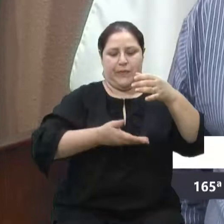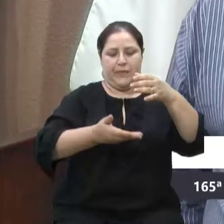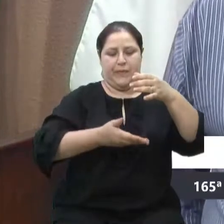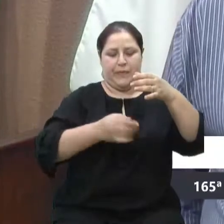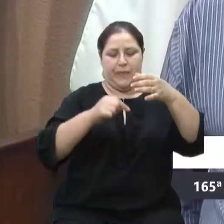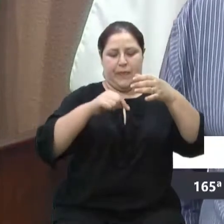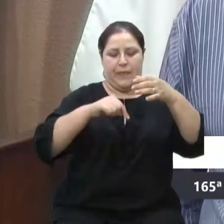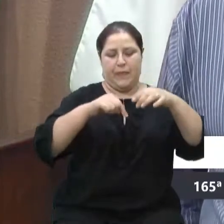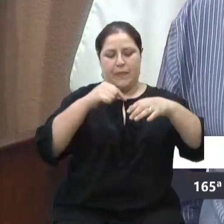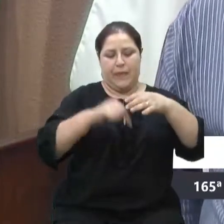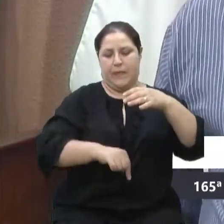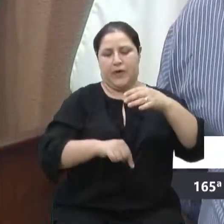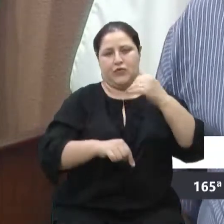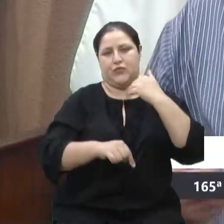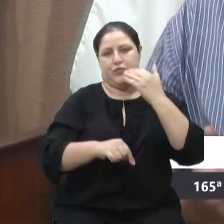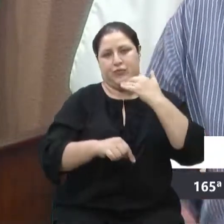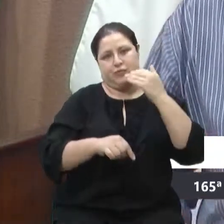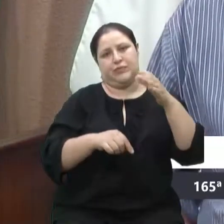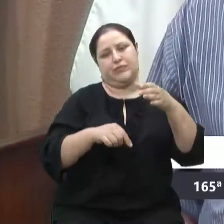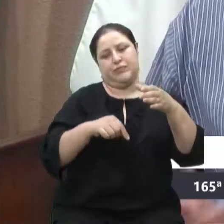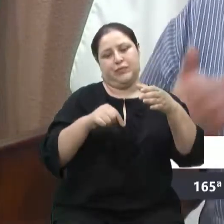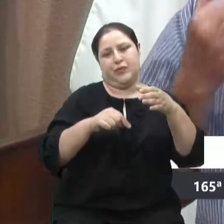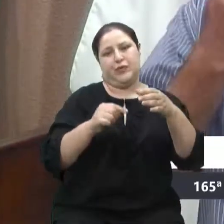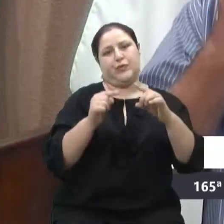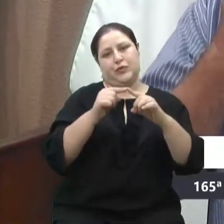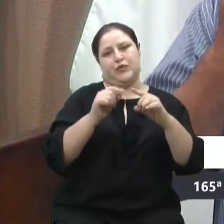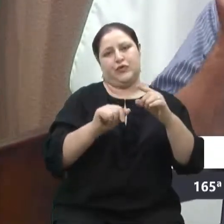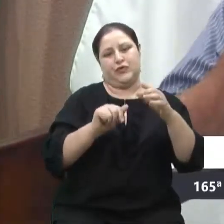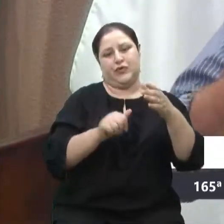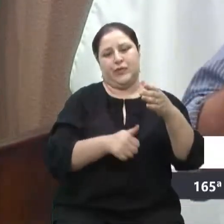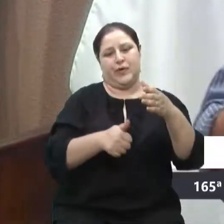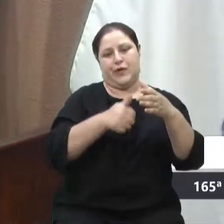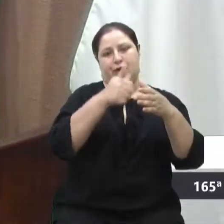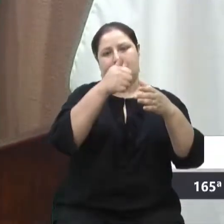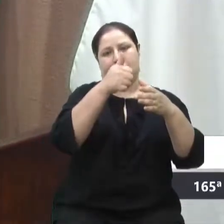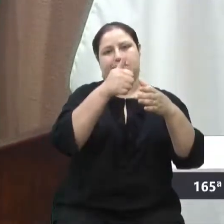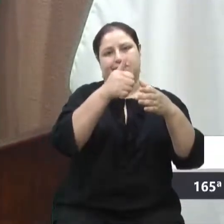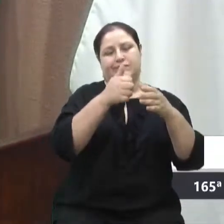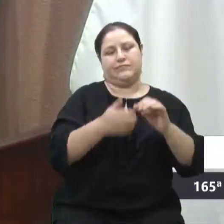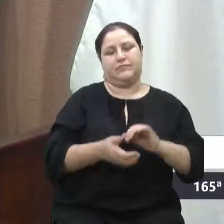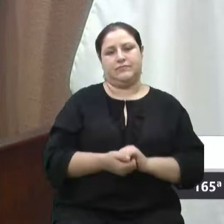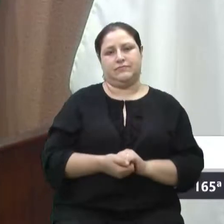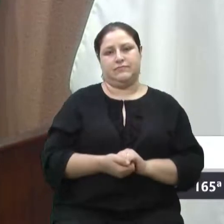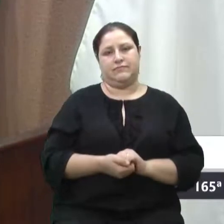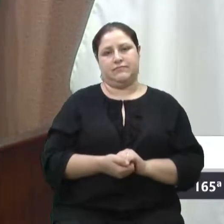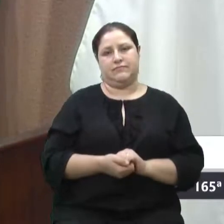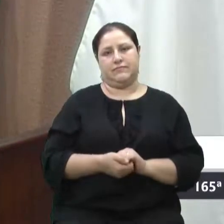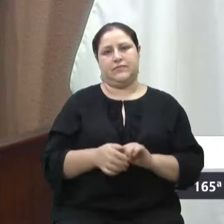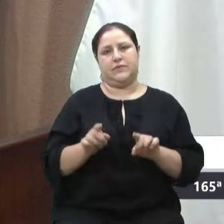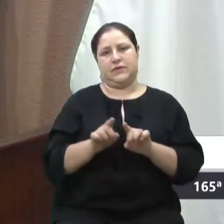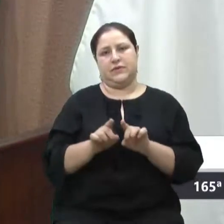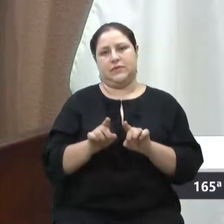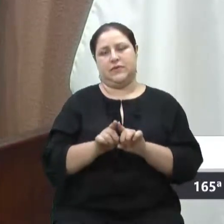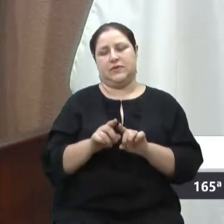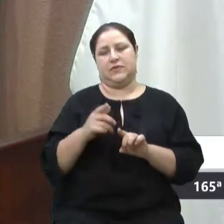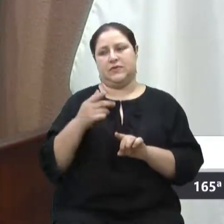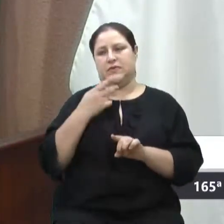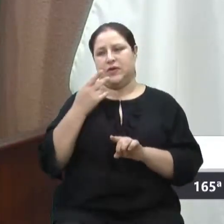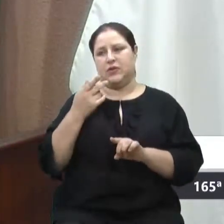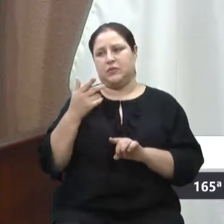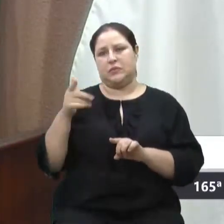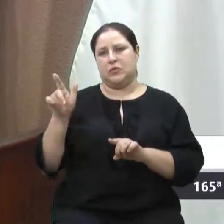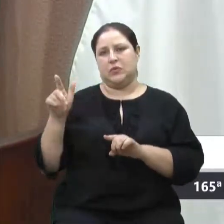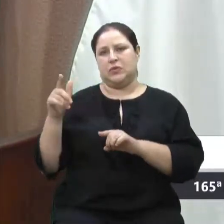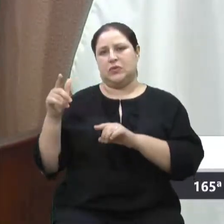terça, a secretária esteve aqui falando da Maesa e ela me informou, bom, agora é tudo